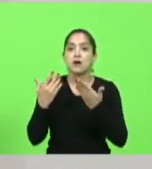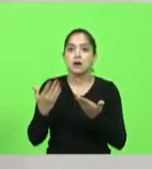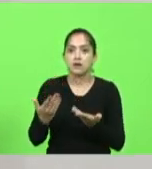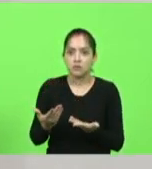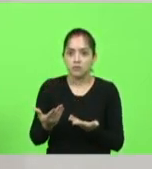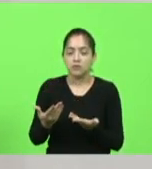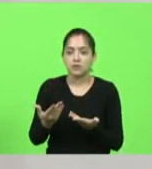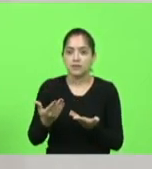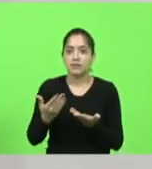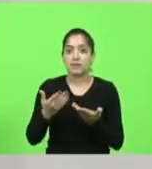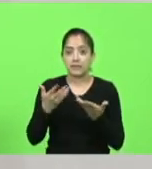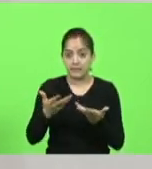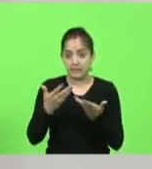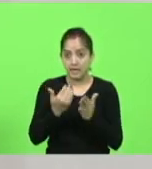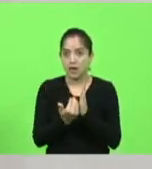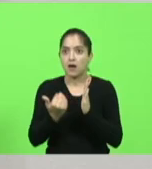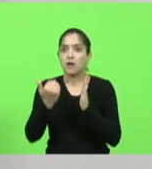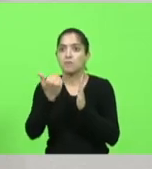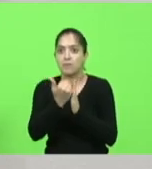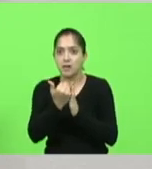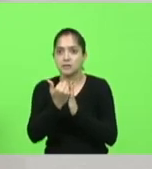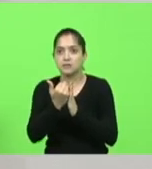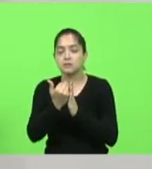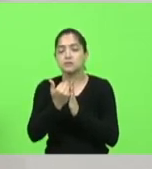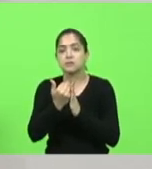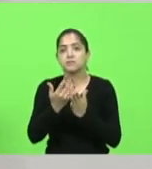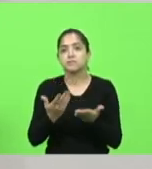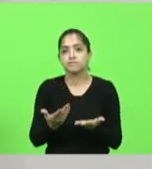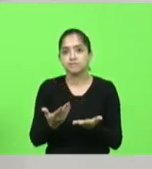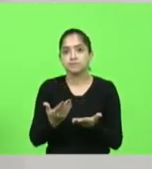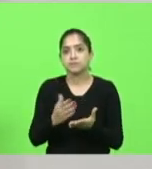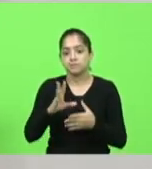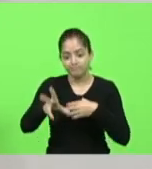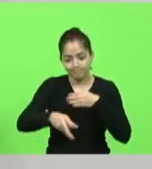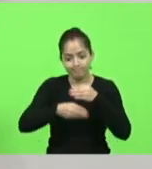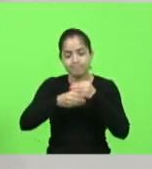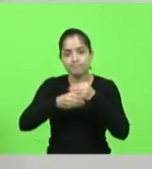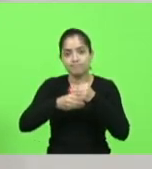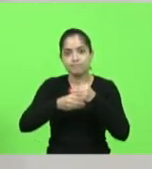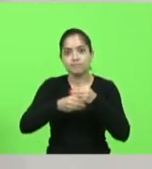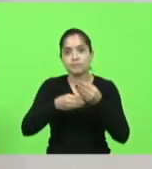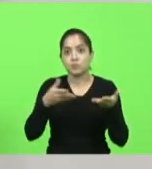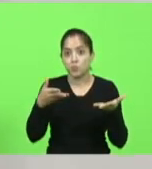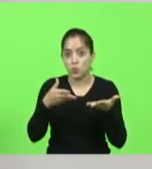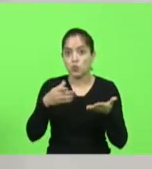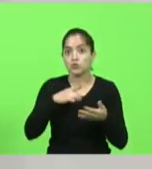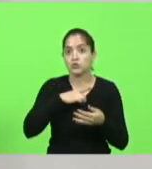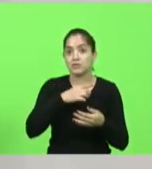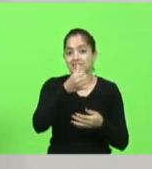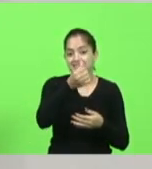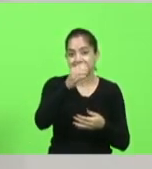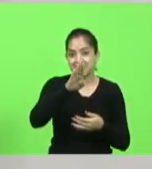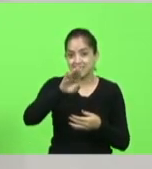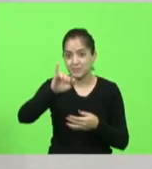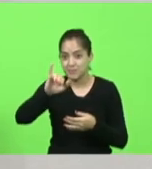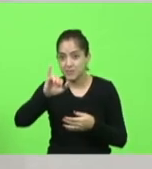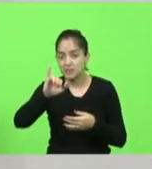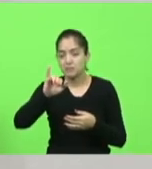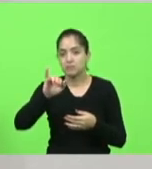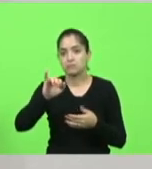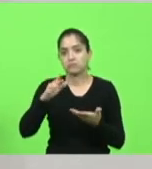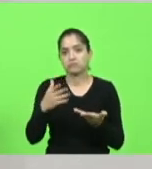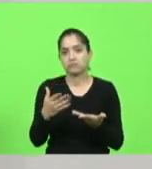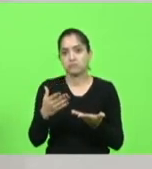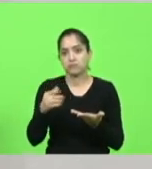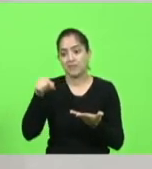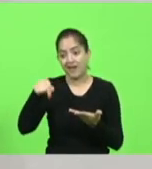quer ganhar mais, ele faz a complementar. Eles têm 6 bi hoje em caixa, o governo do Paraná. Santa